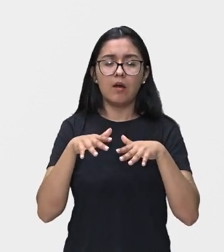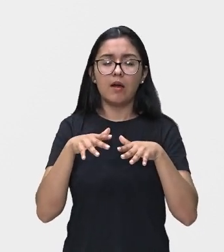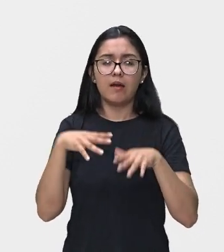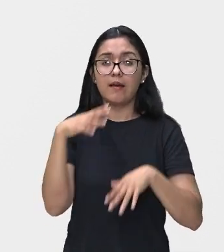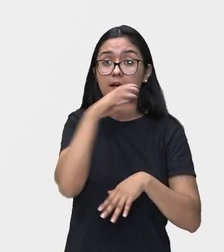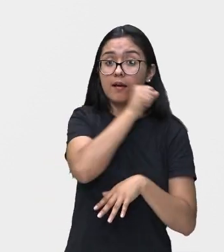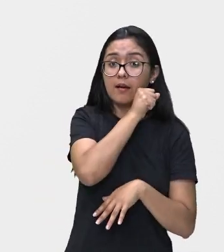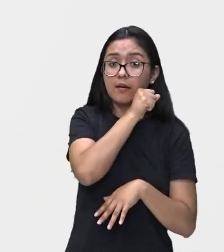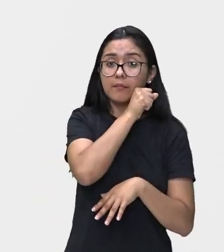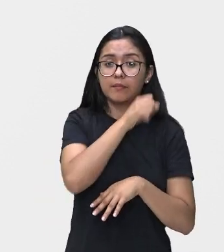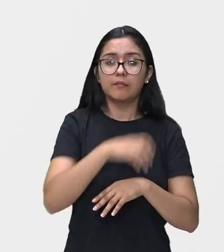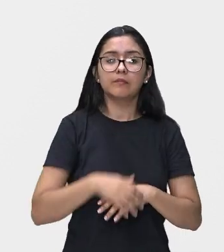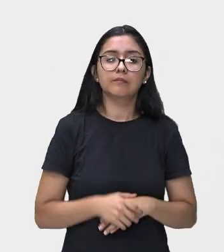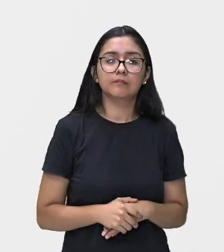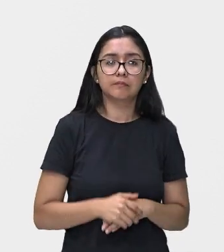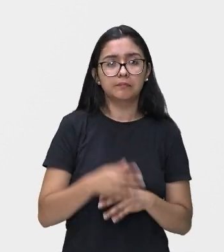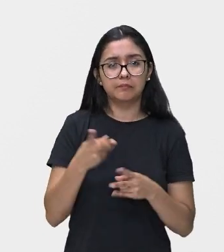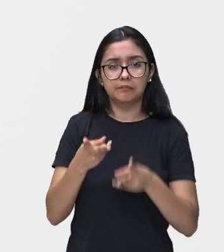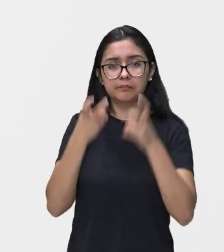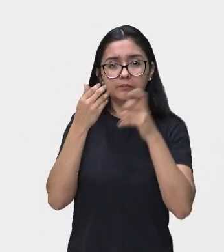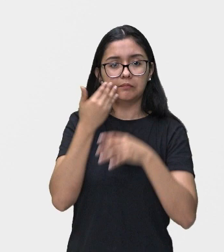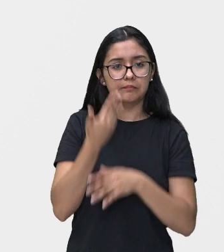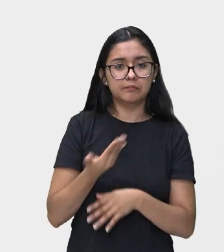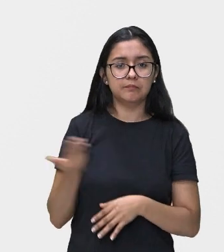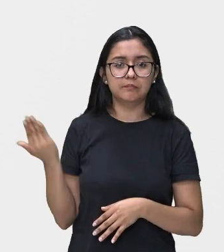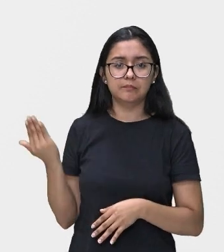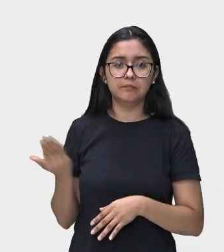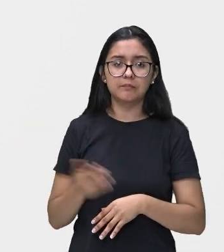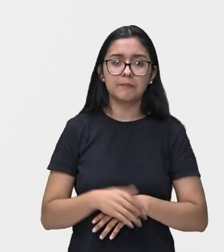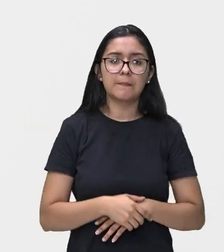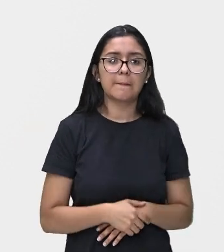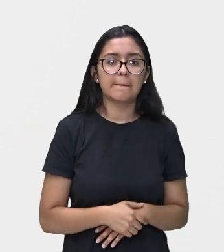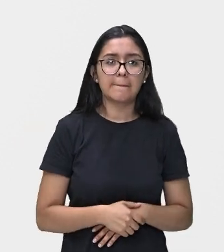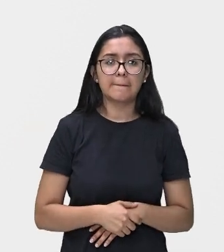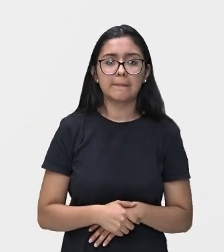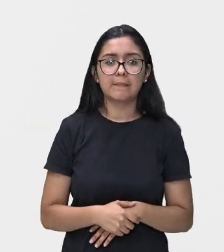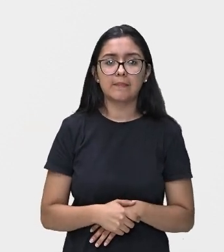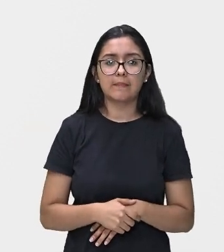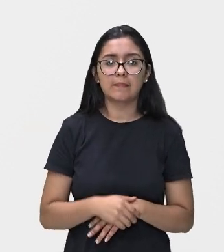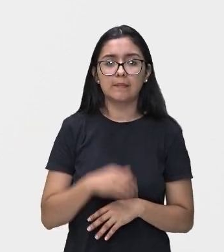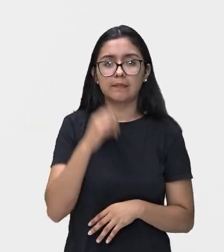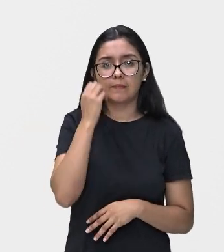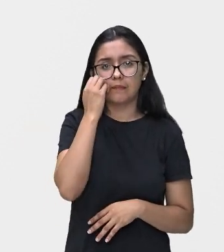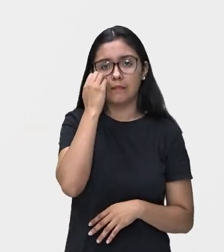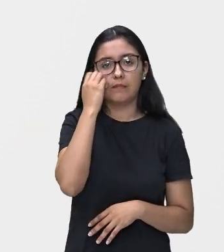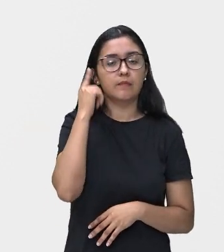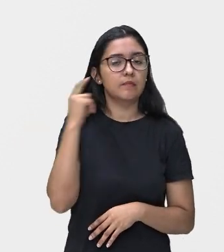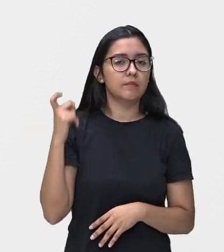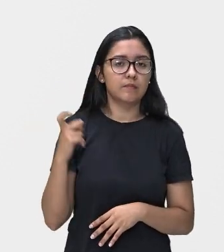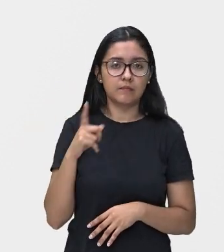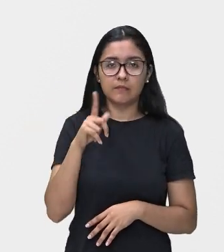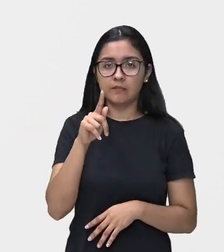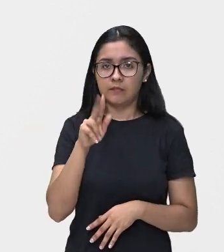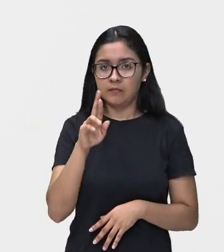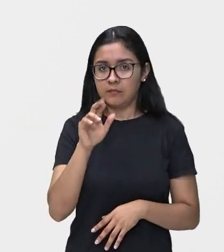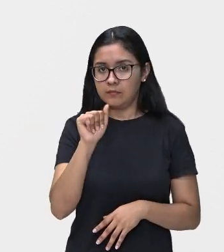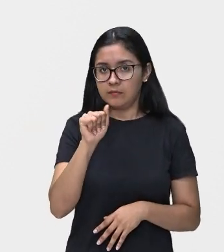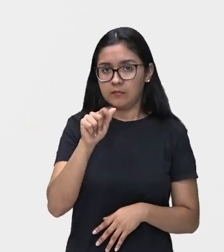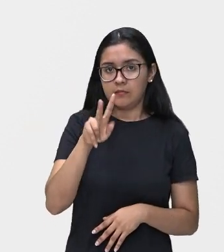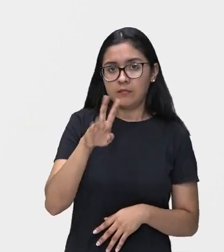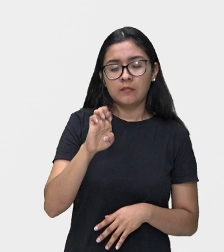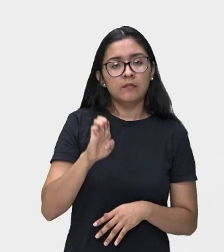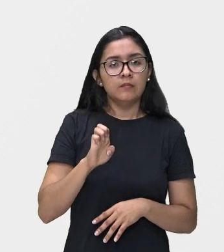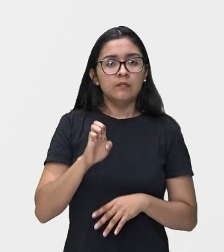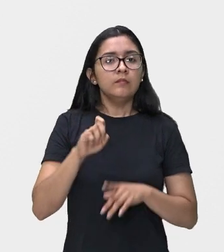ver, está uma próxima à outra, porque a vibração é muito rápida. Já lá no som grave, as ondas, elas são bem,